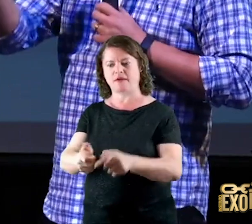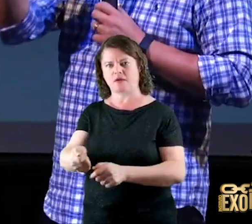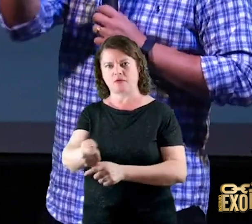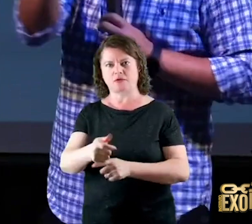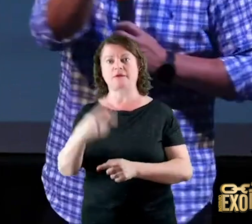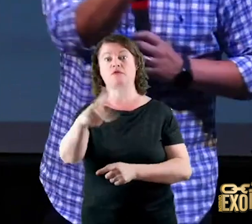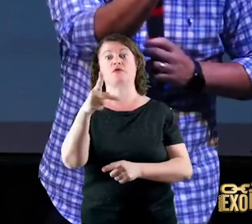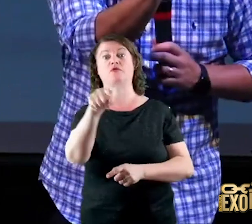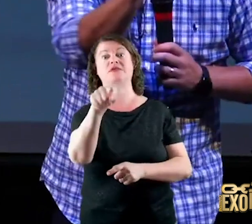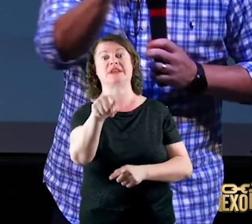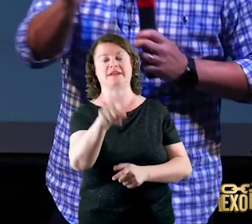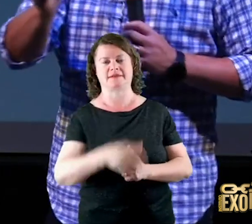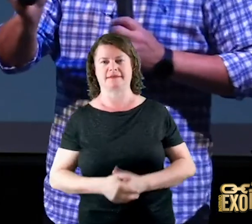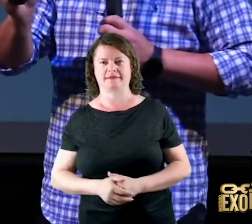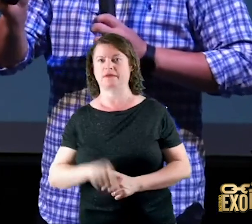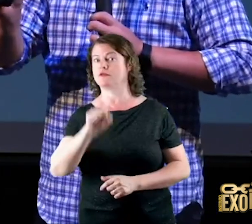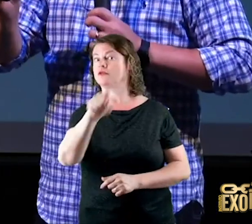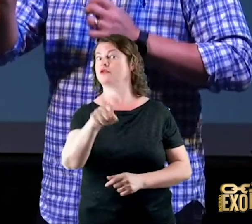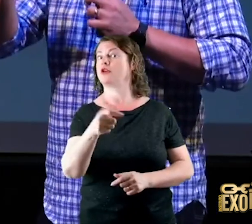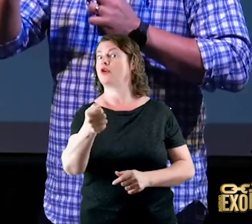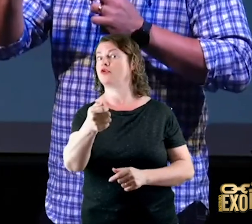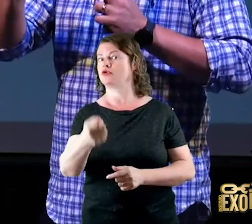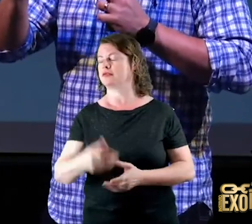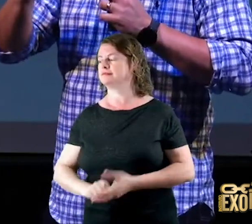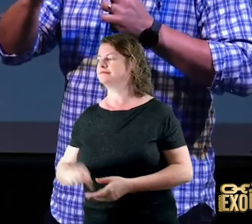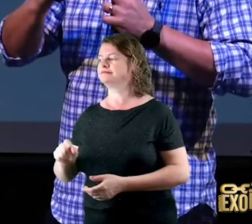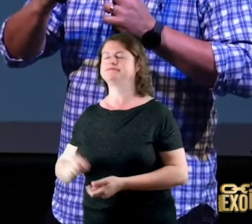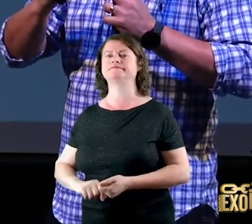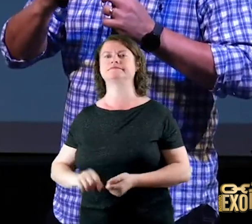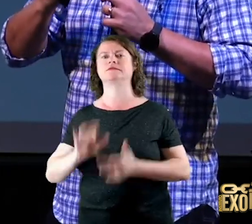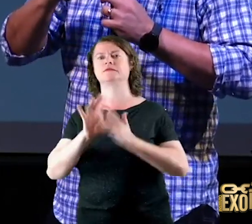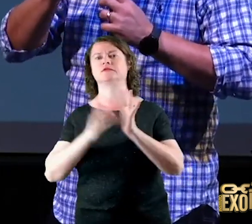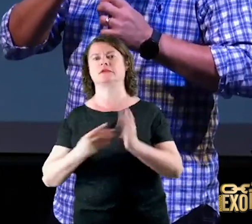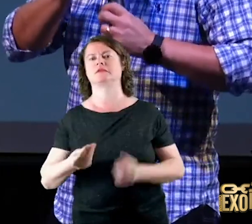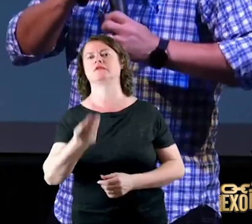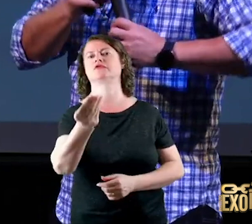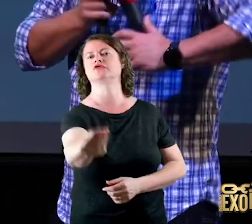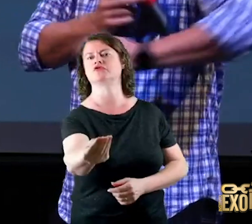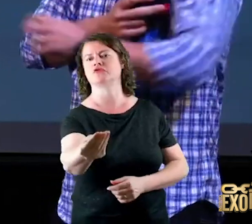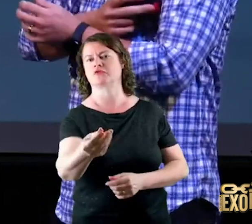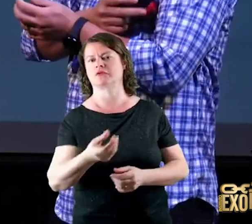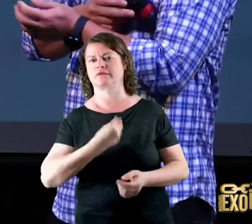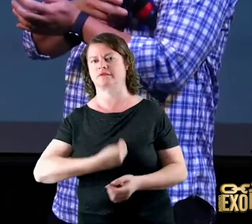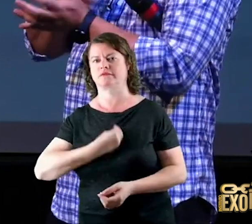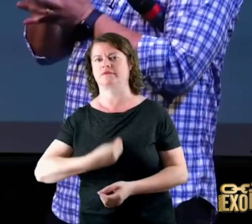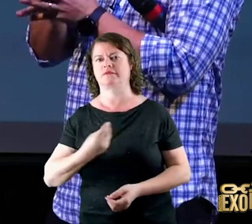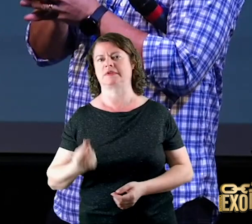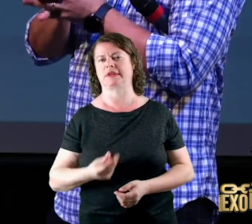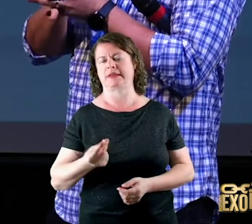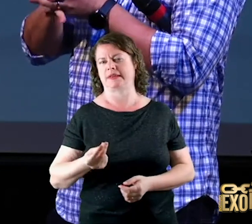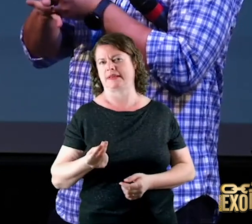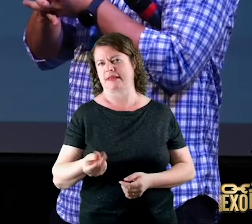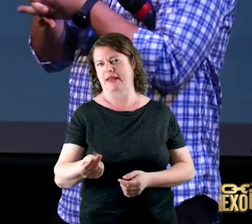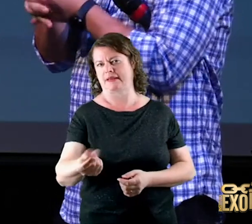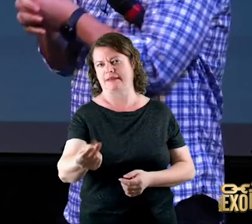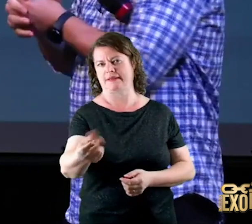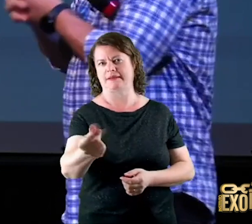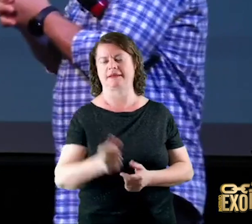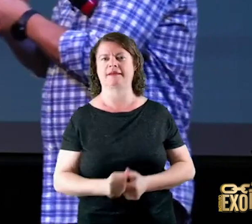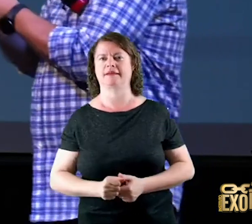eterna você é o controle ninguém pode arrebatar você da minha mão por quê? eu vou botar aqui